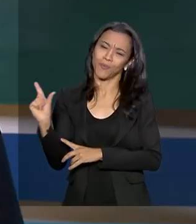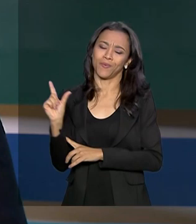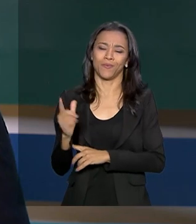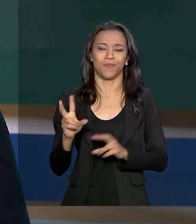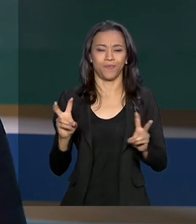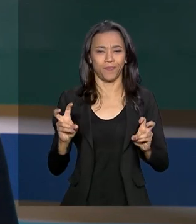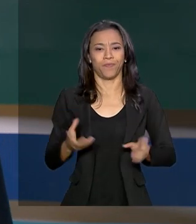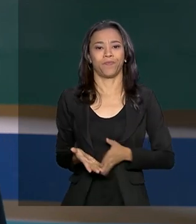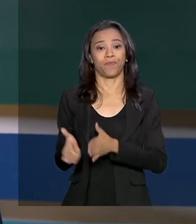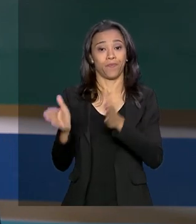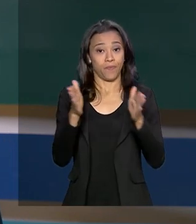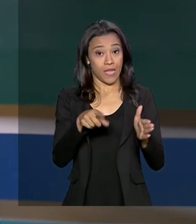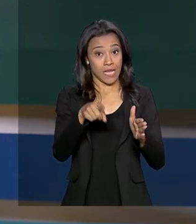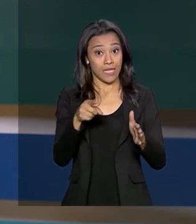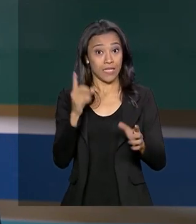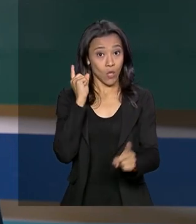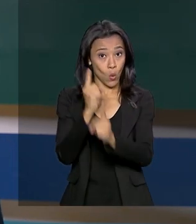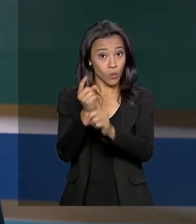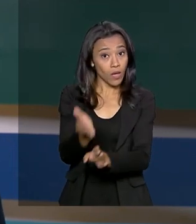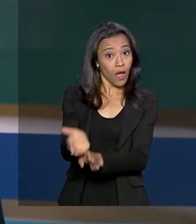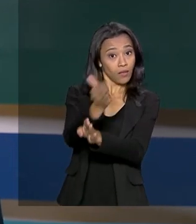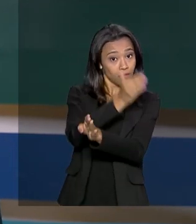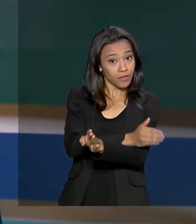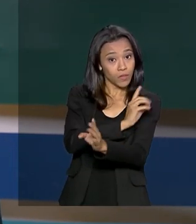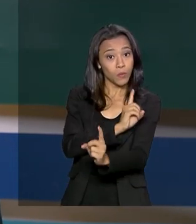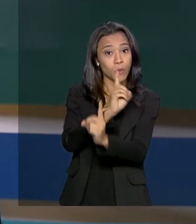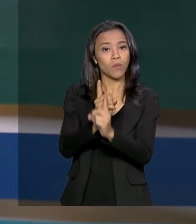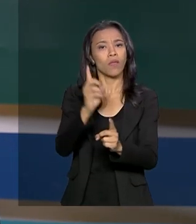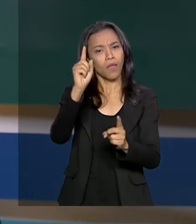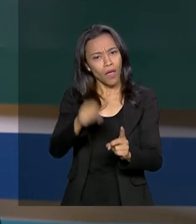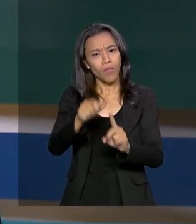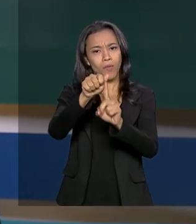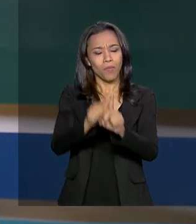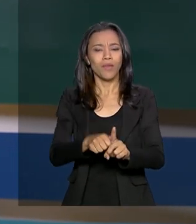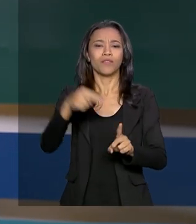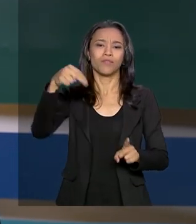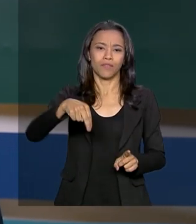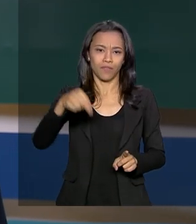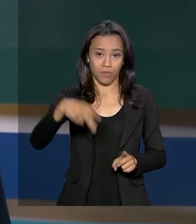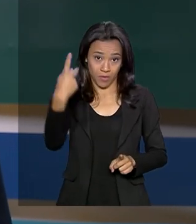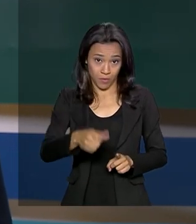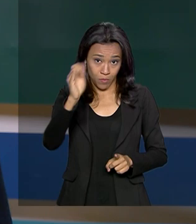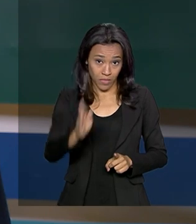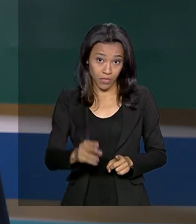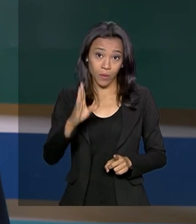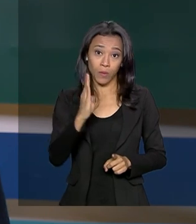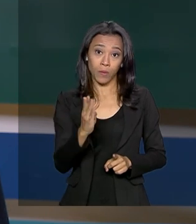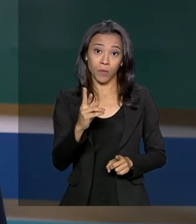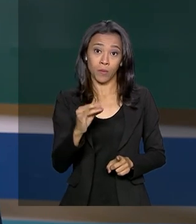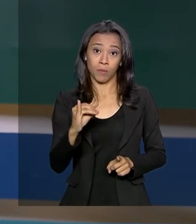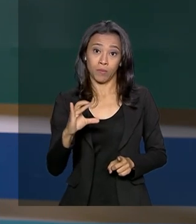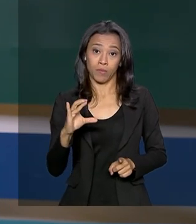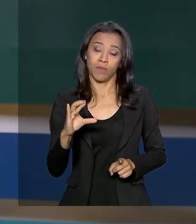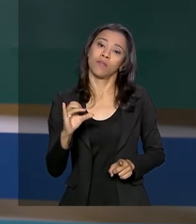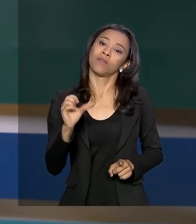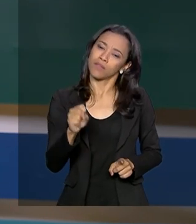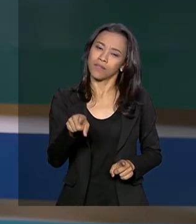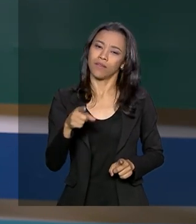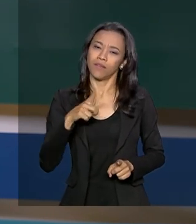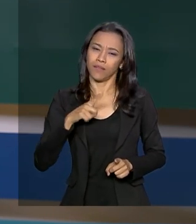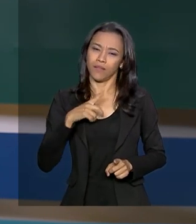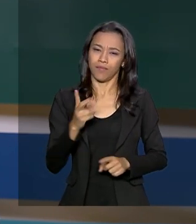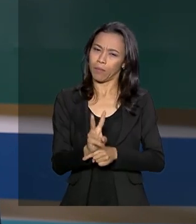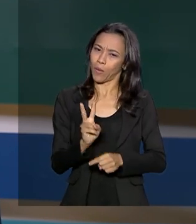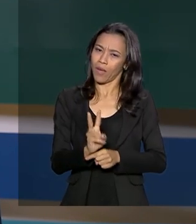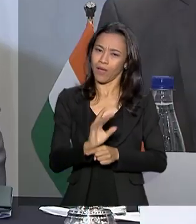O encontro antecede a cúpula do BRICS, que será em novembro, aqui no Brasil. O país exerce a presidência temporária do